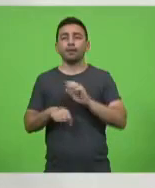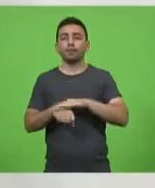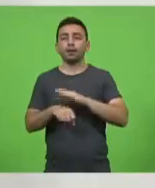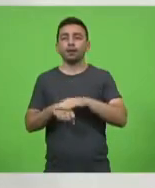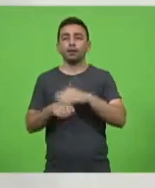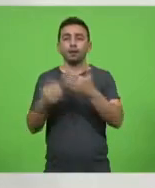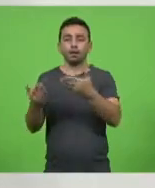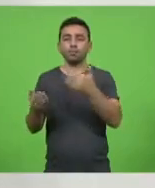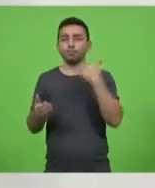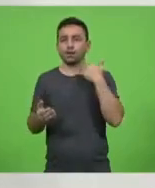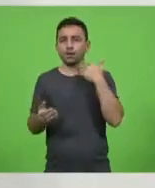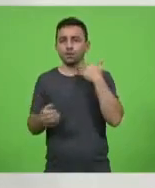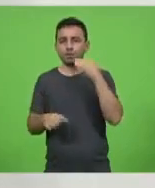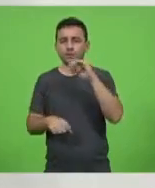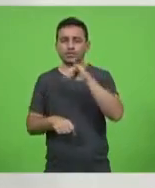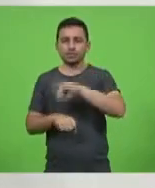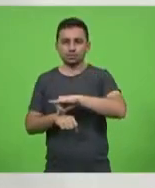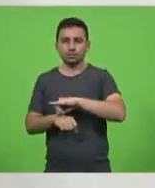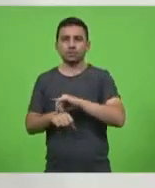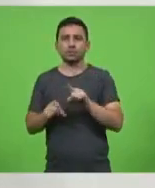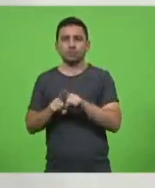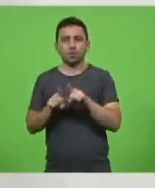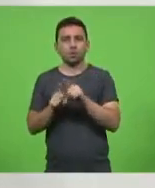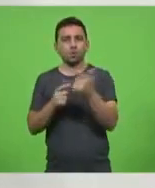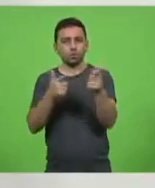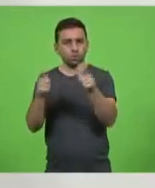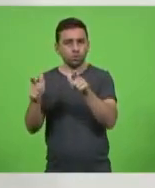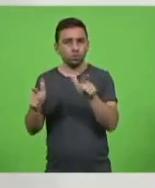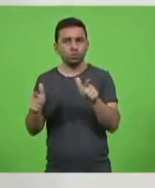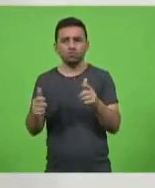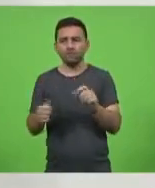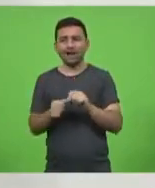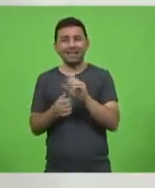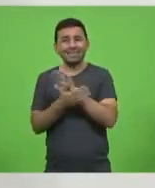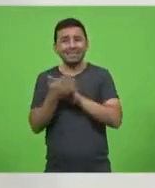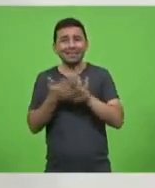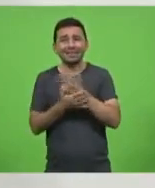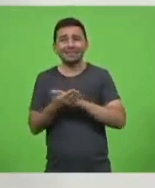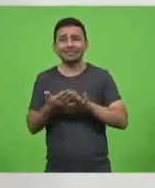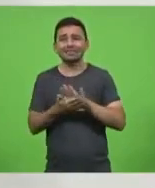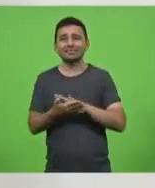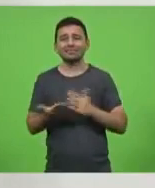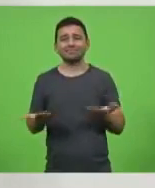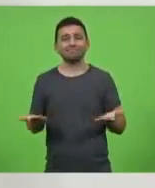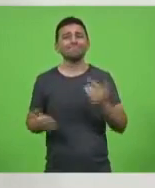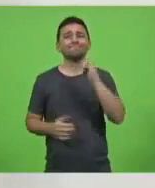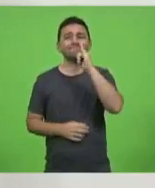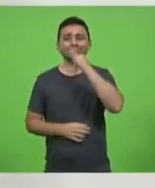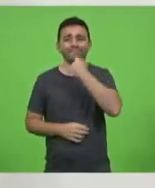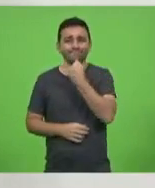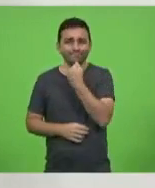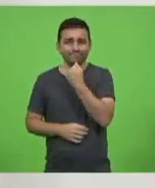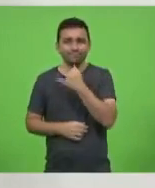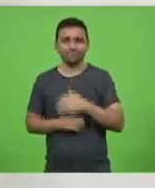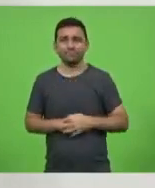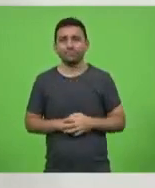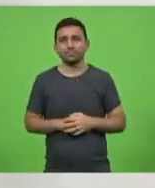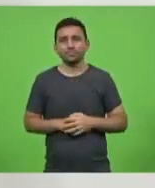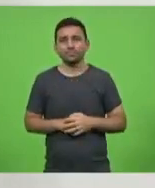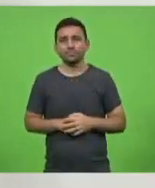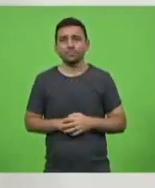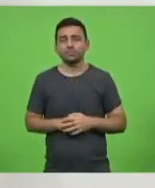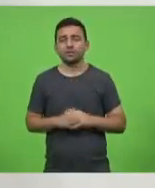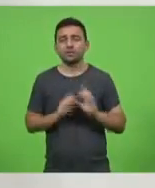e por outros órgãos e não se faz nada. Então, é lamentável. Eu quero uma sequência falar